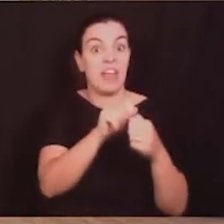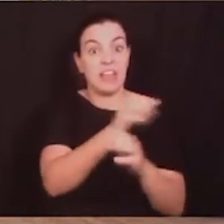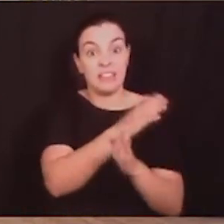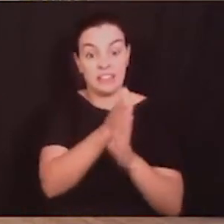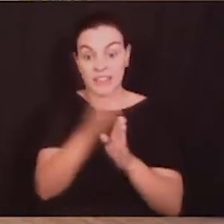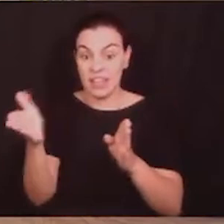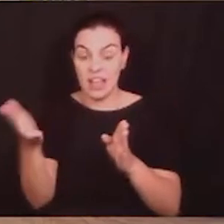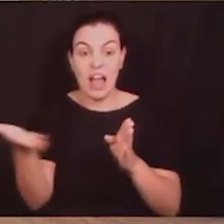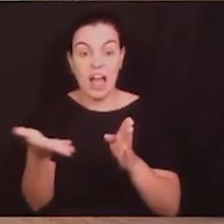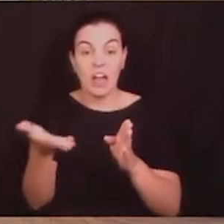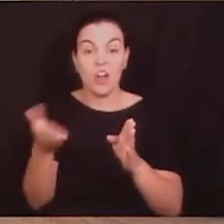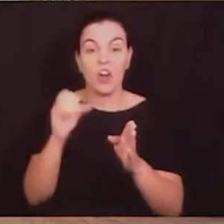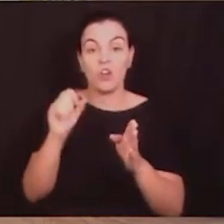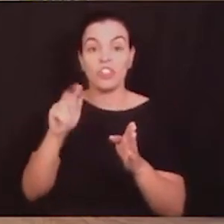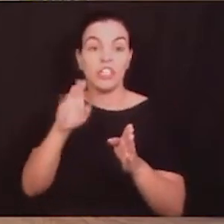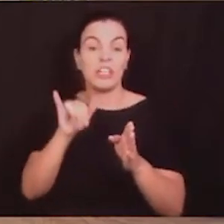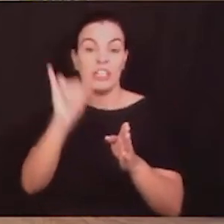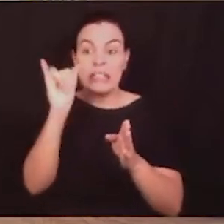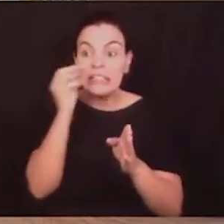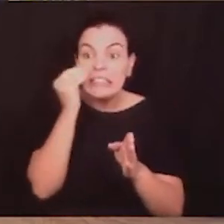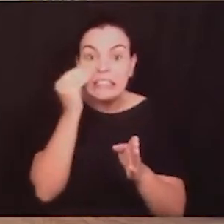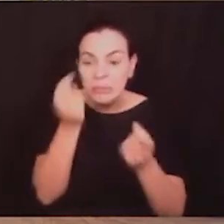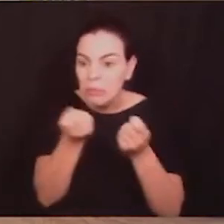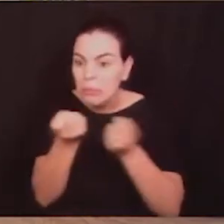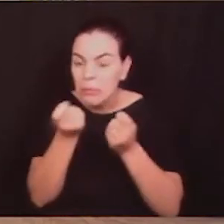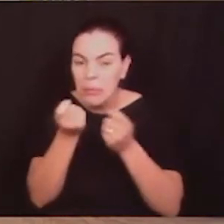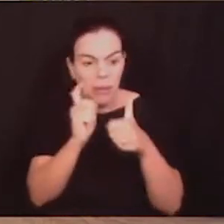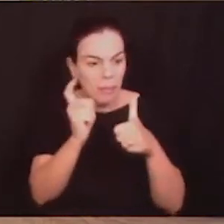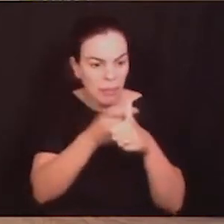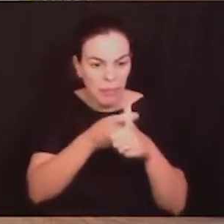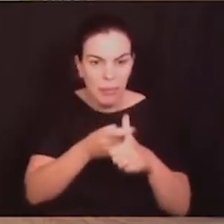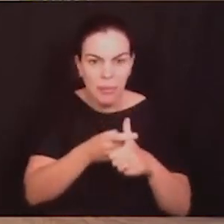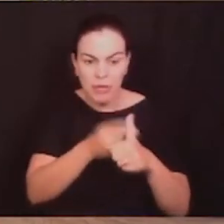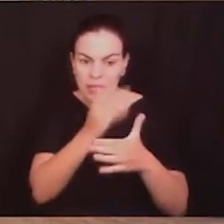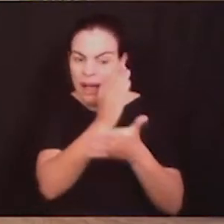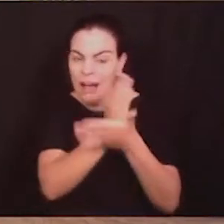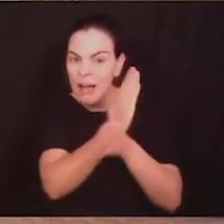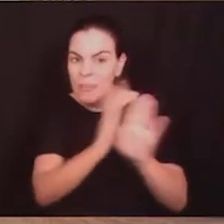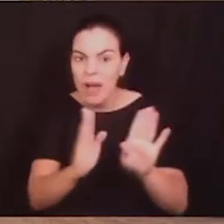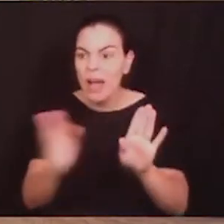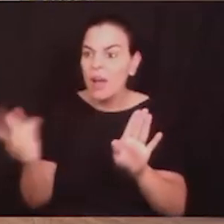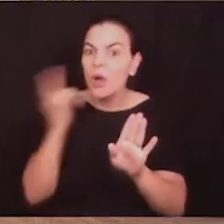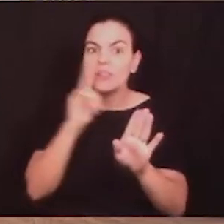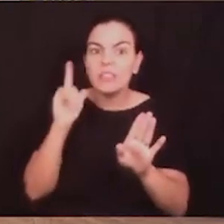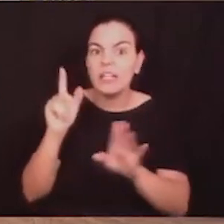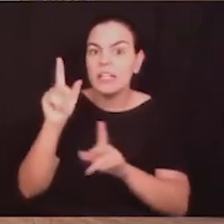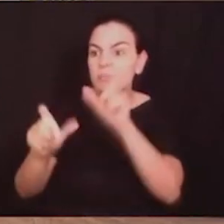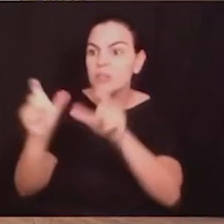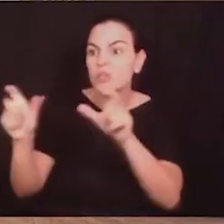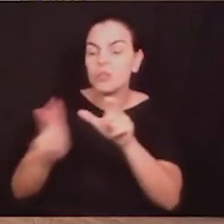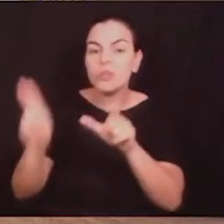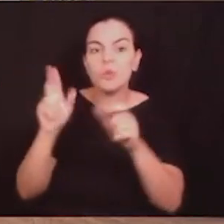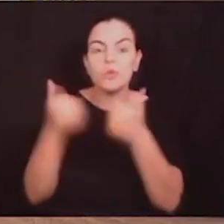um esforço para recuperar os passageiros no transporte público de Curitiba. Então, a gestão